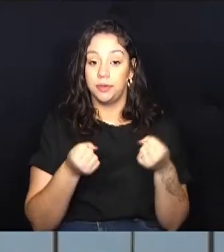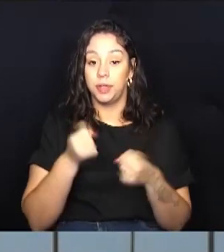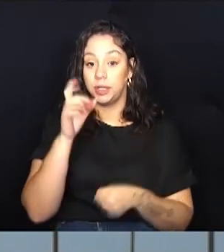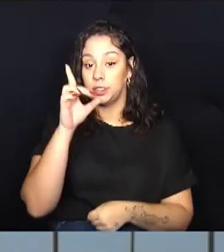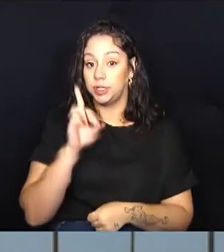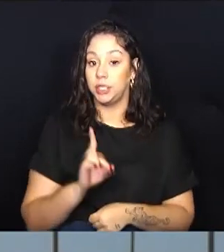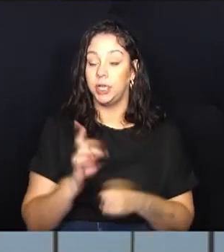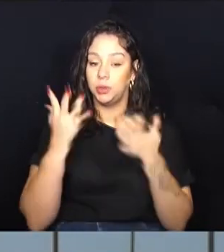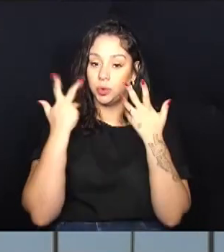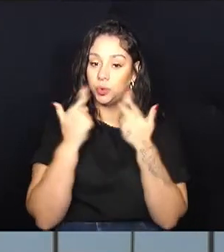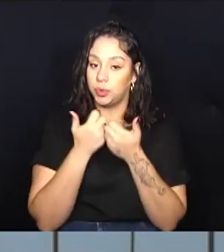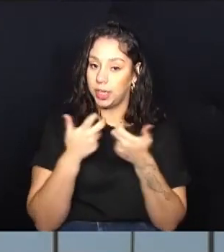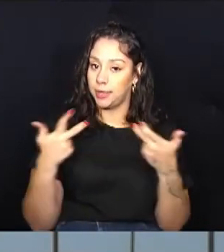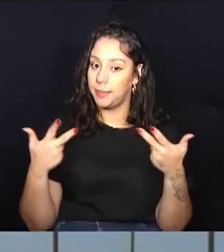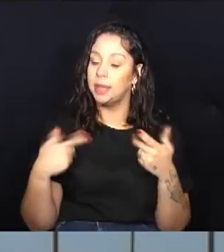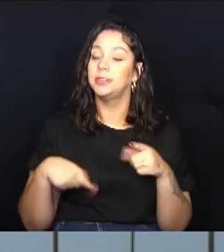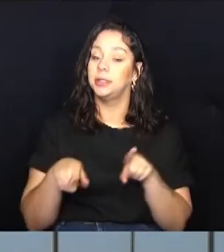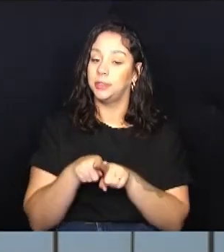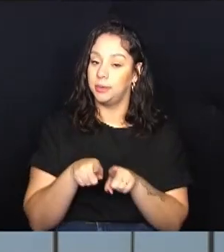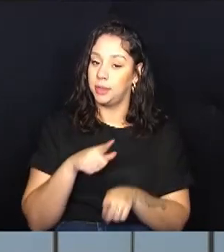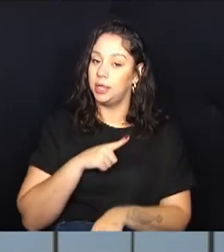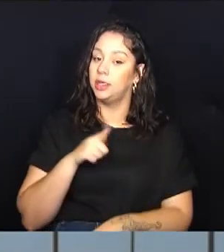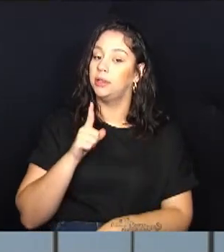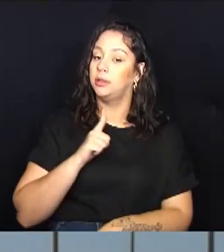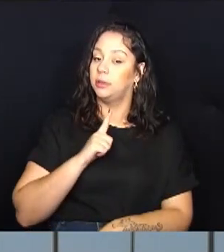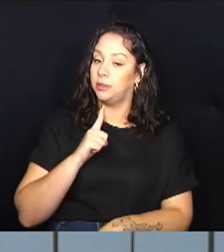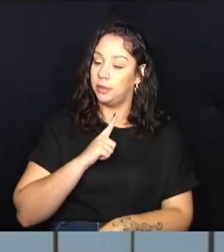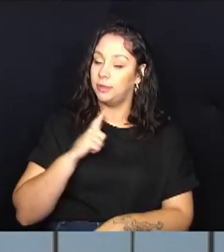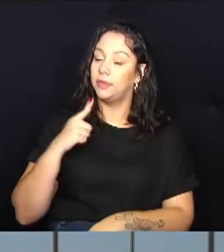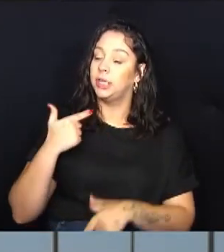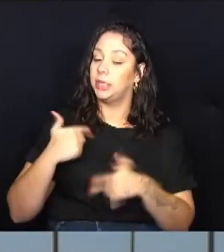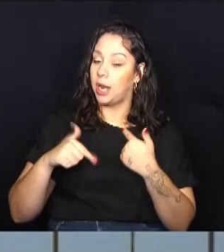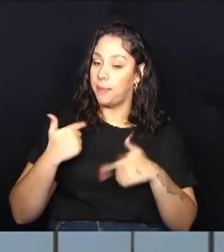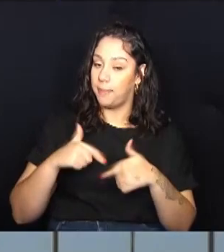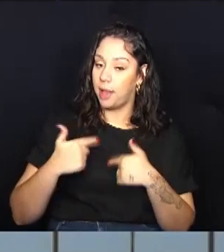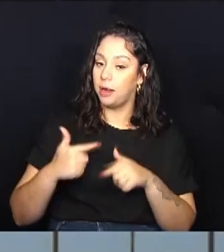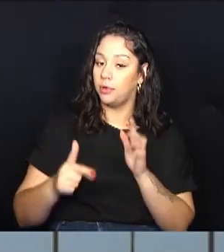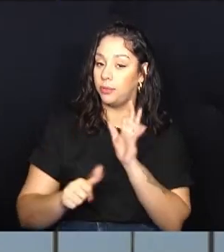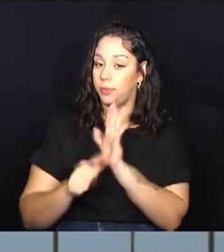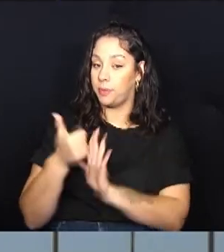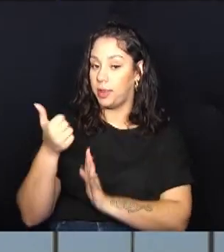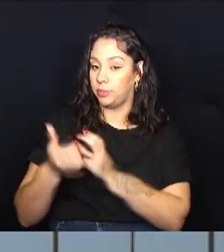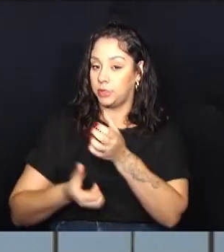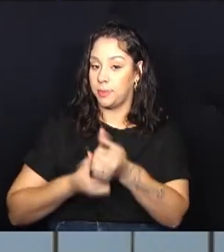dos Animais, que também teve bastante trabalho no primeiro semestre.